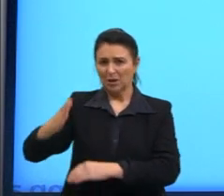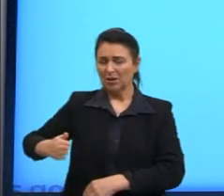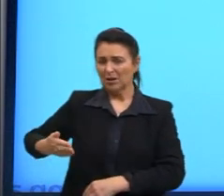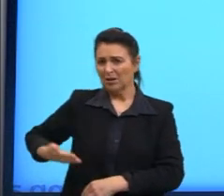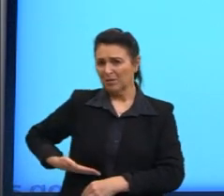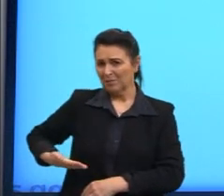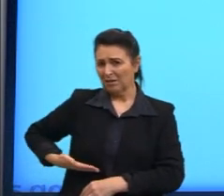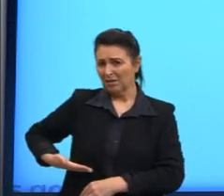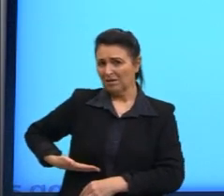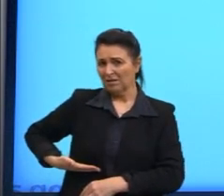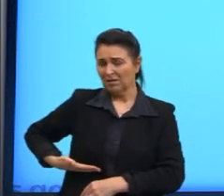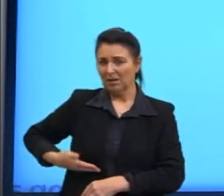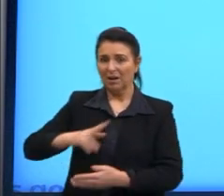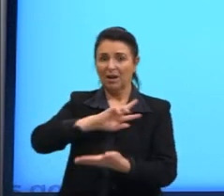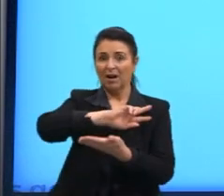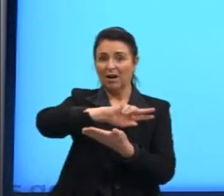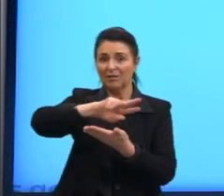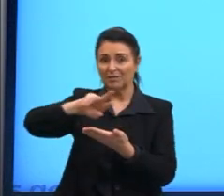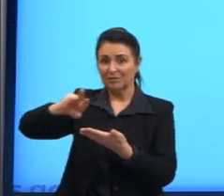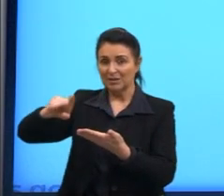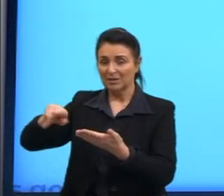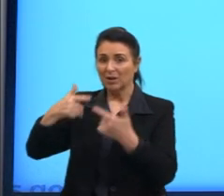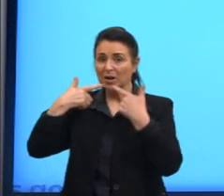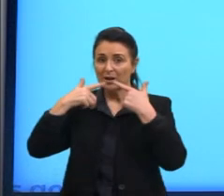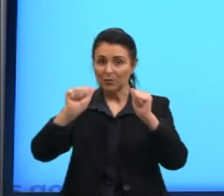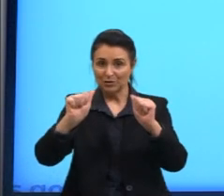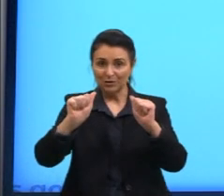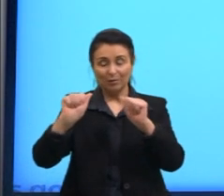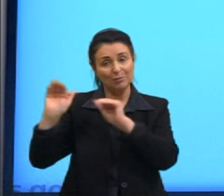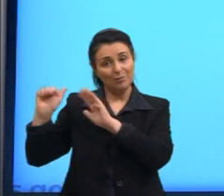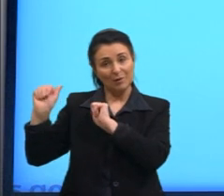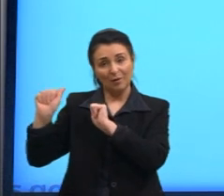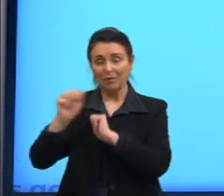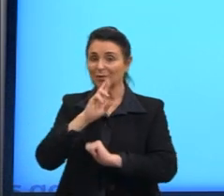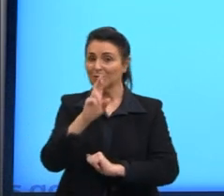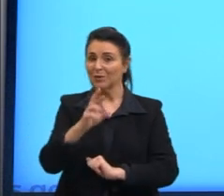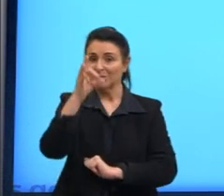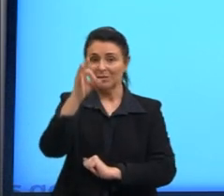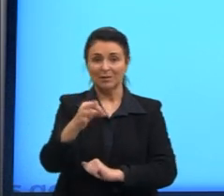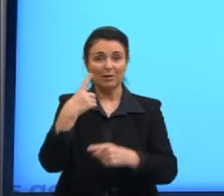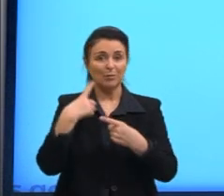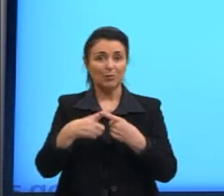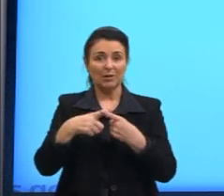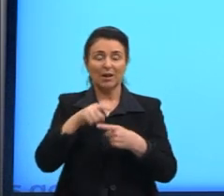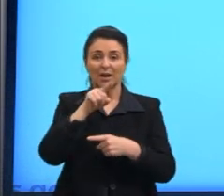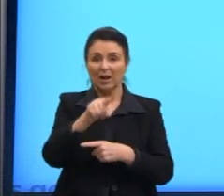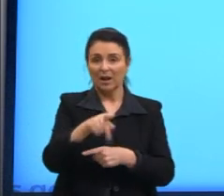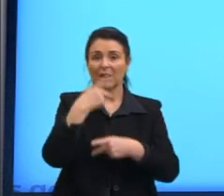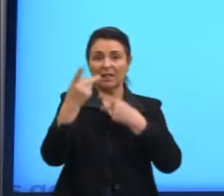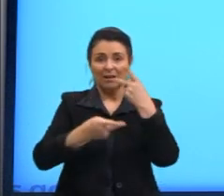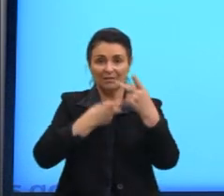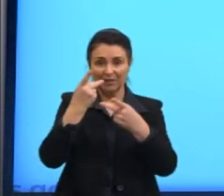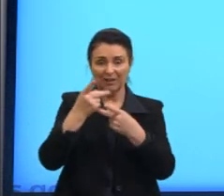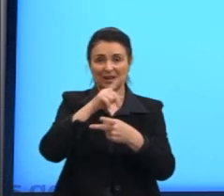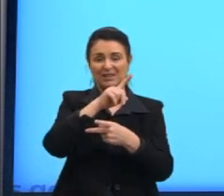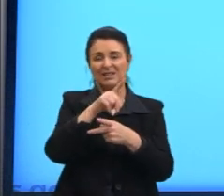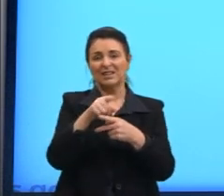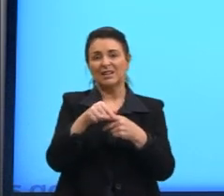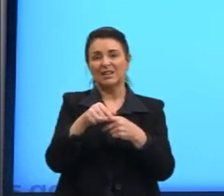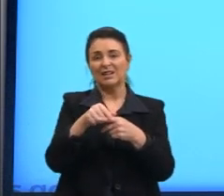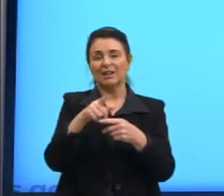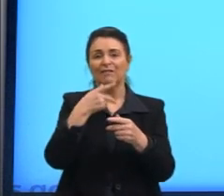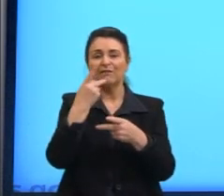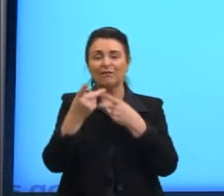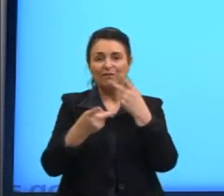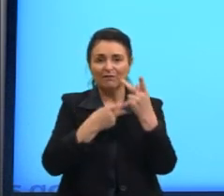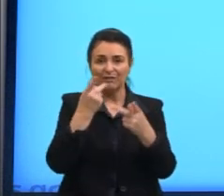resposta variação linguística do espanhol porque ela fala de las setas de las ses